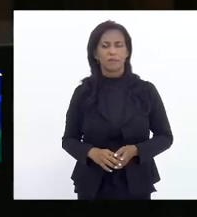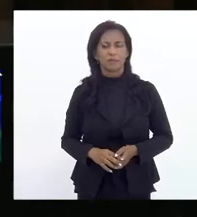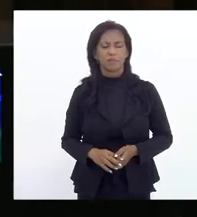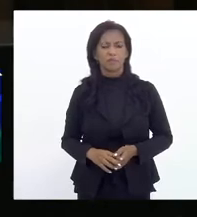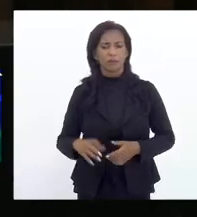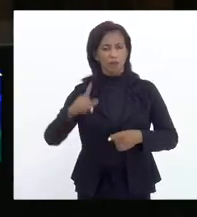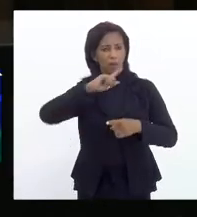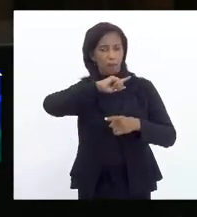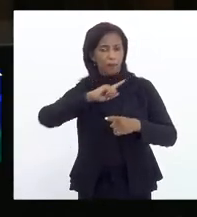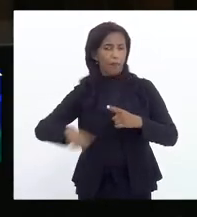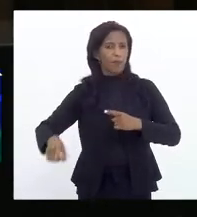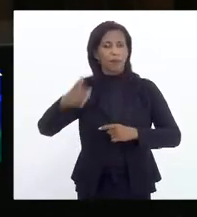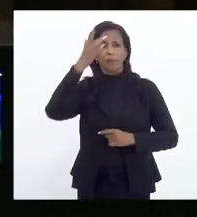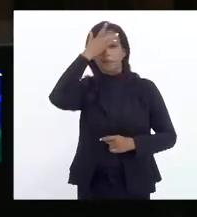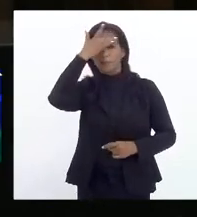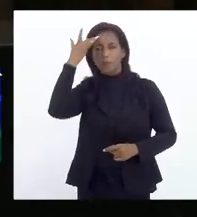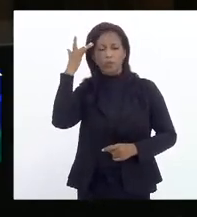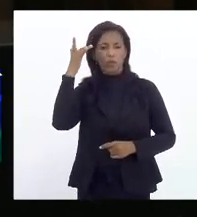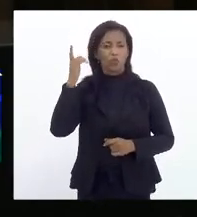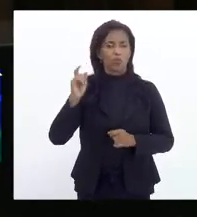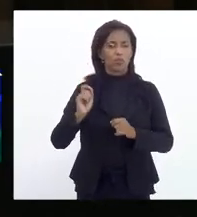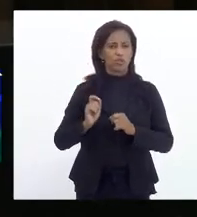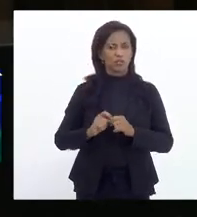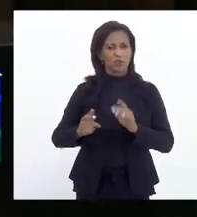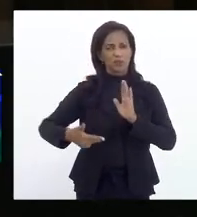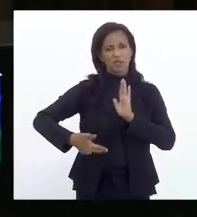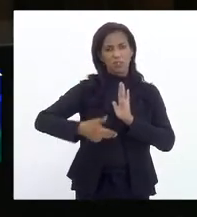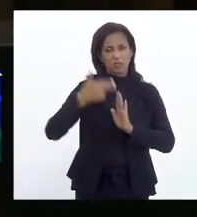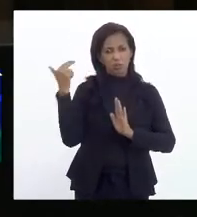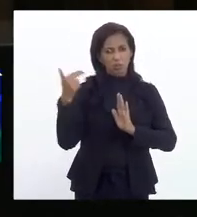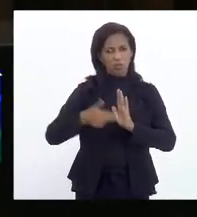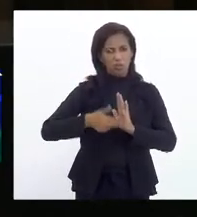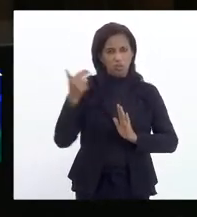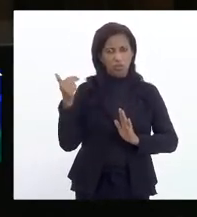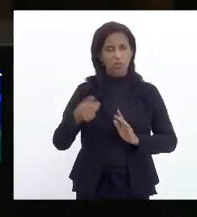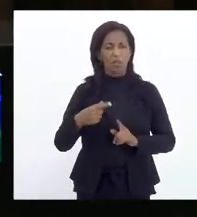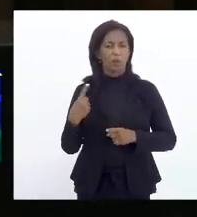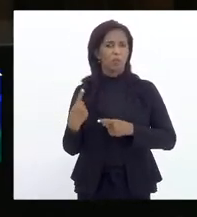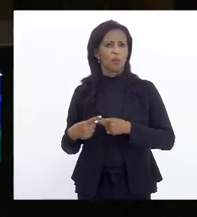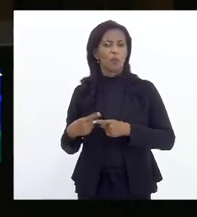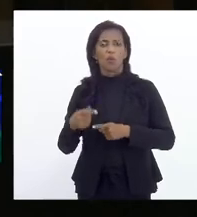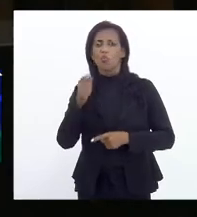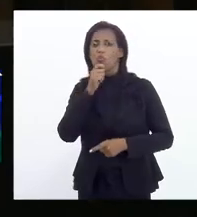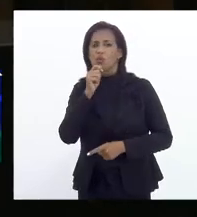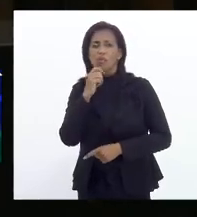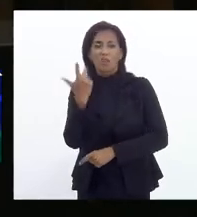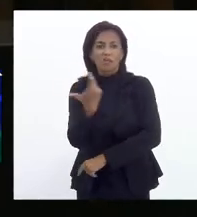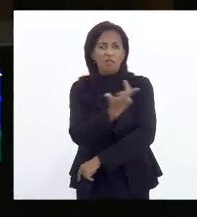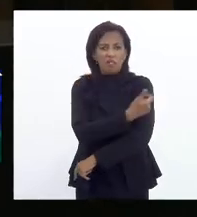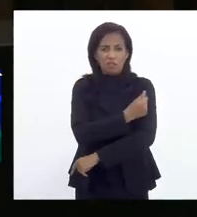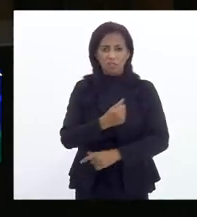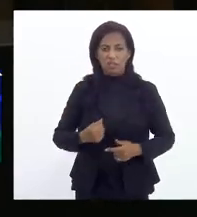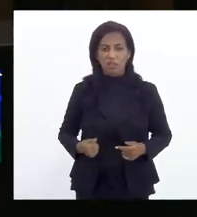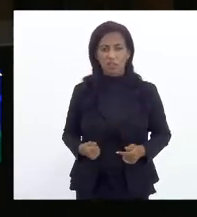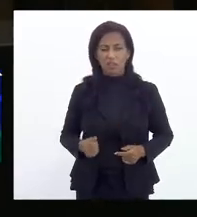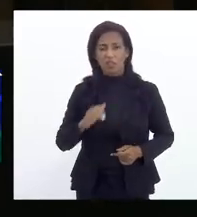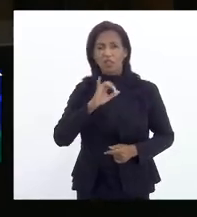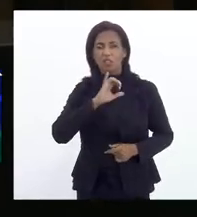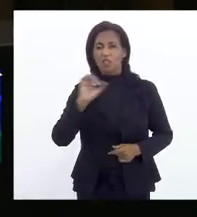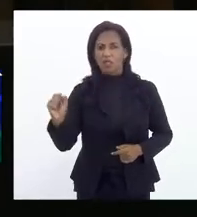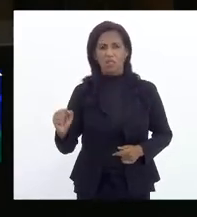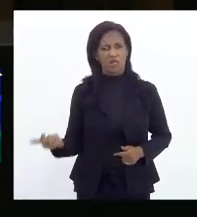proibir pessoas de fazerem cirurgias eletivas por não estarem vacinadas. Isso